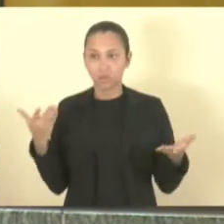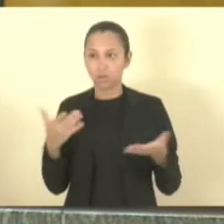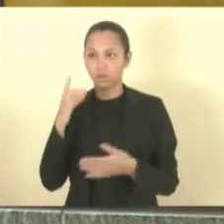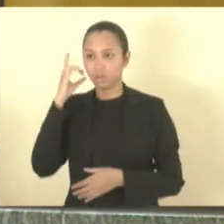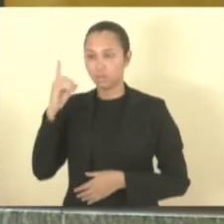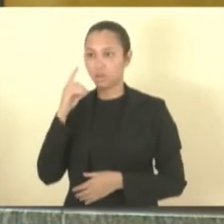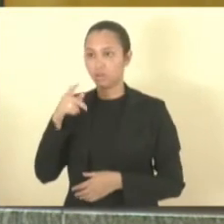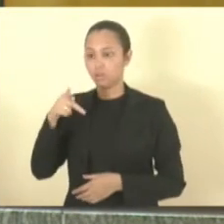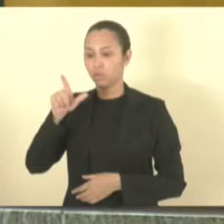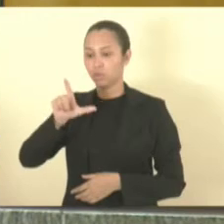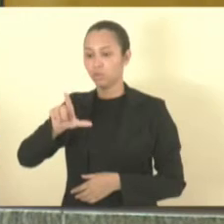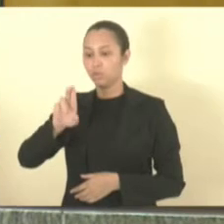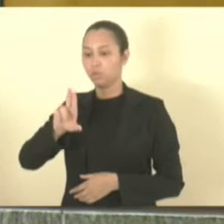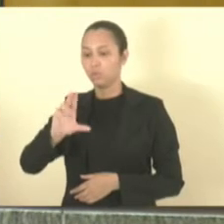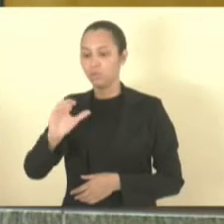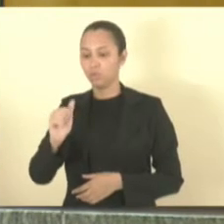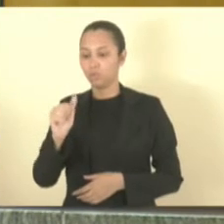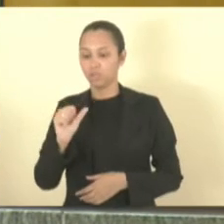Scaramuça.